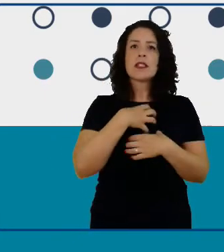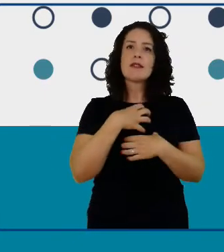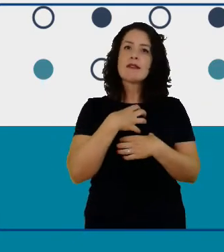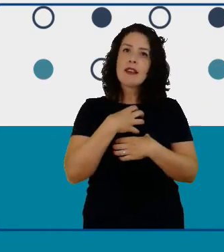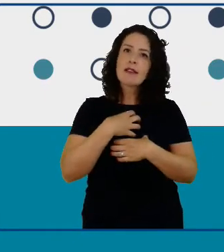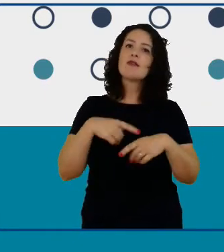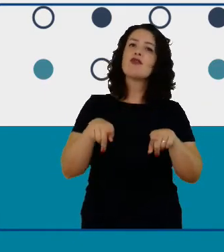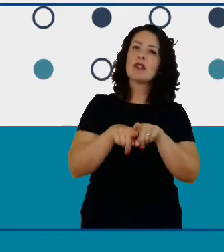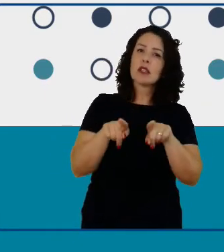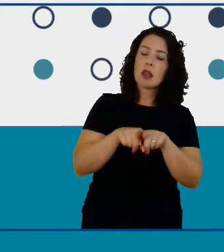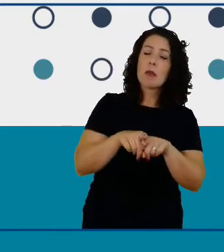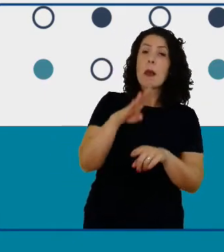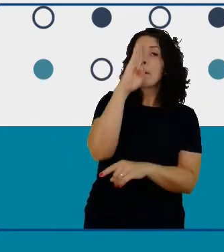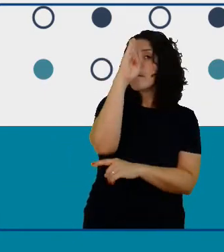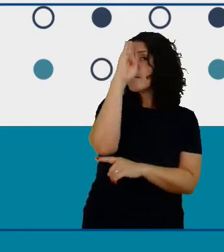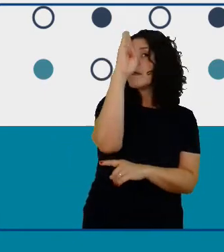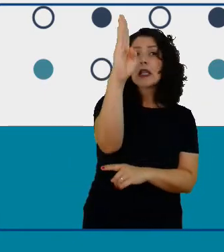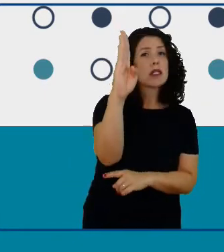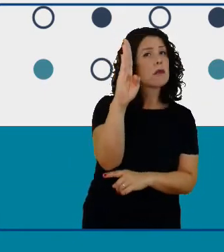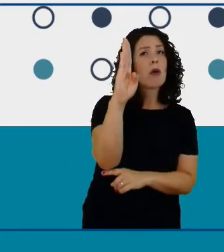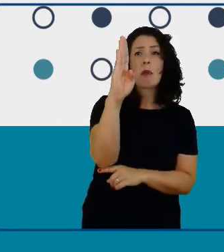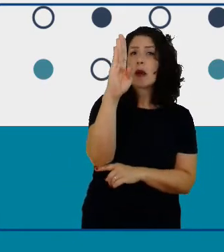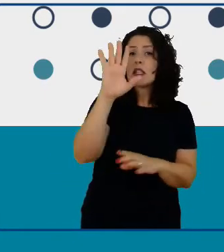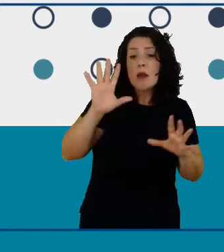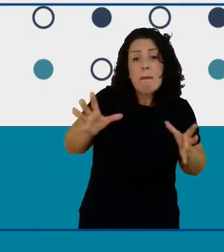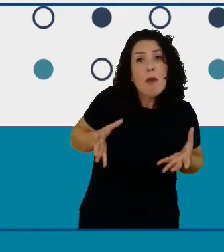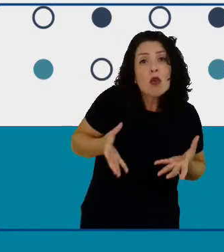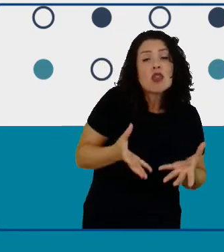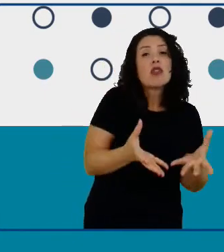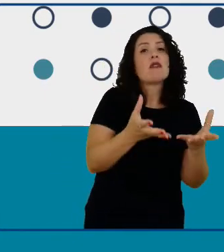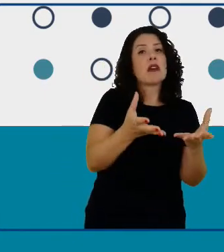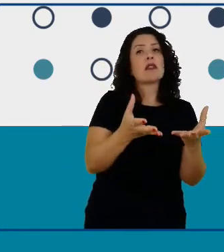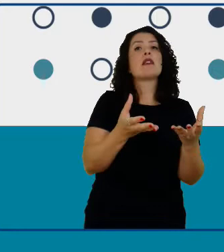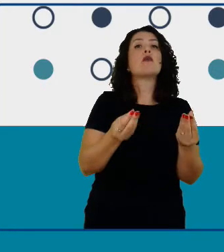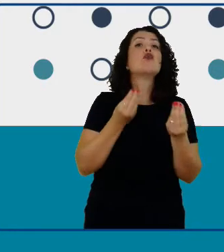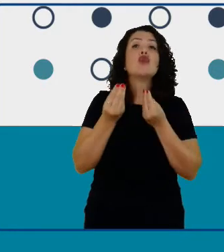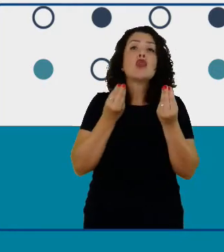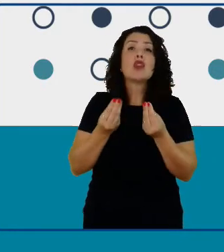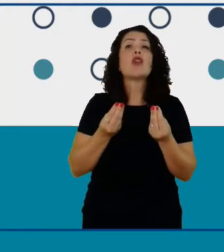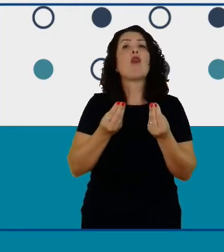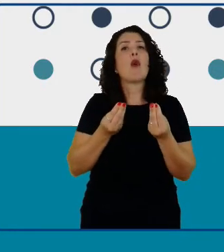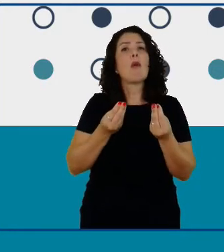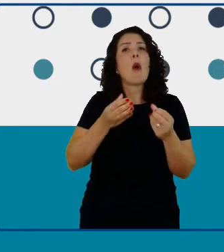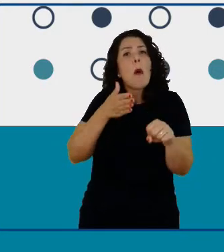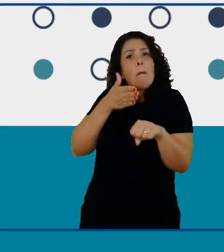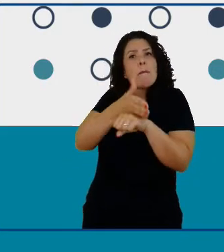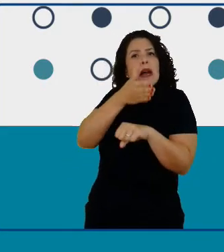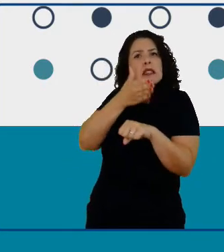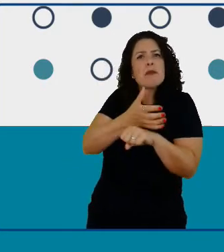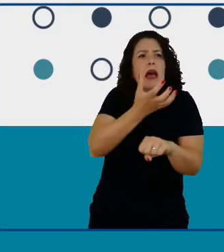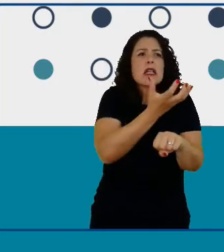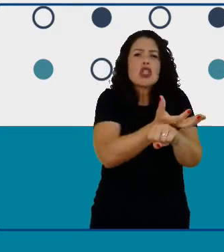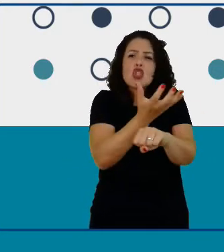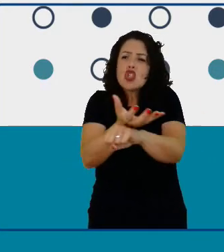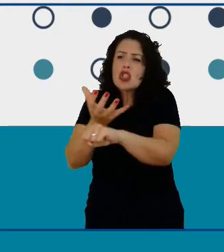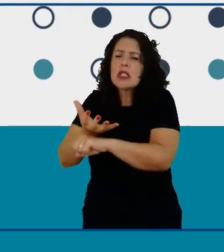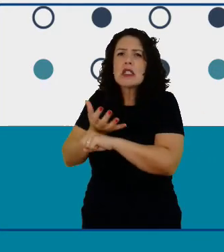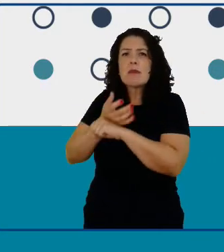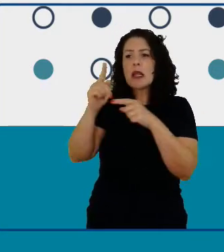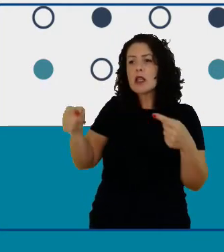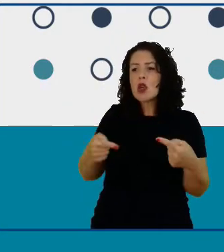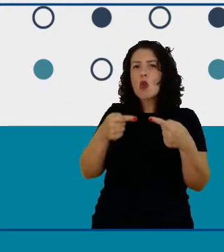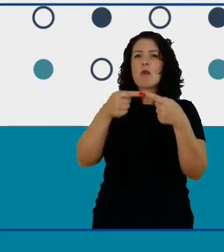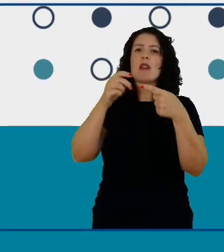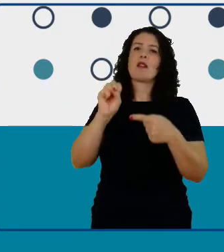principalmente motivação dos alunos a se envolverem mais em disciplinas relacionadas ao STEM